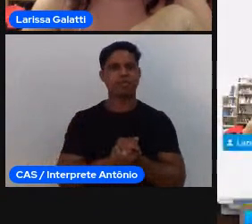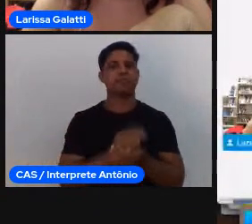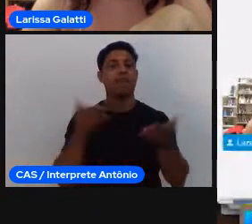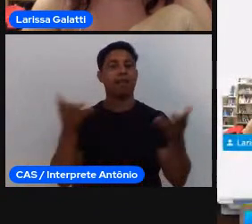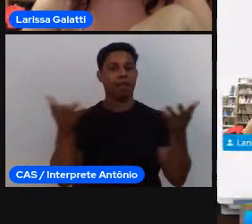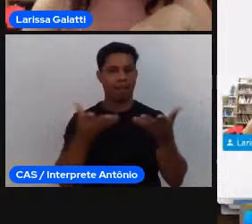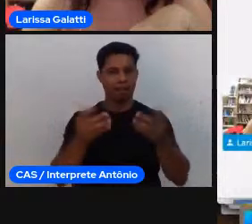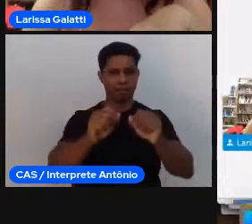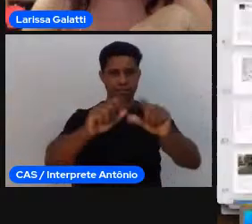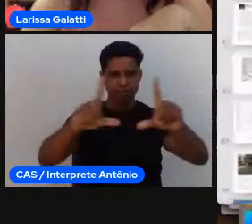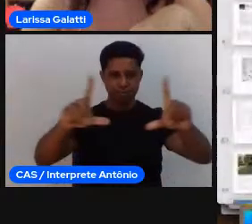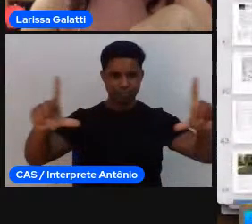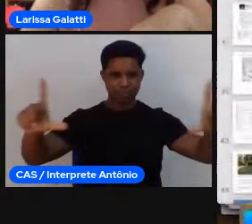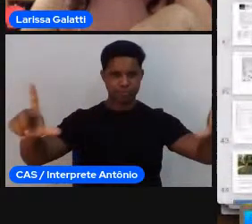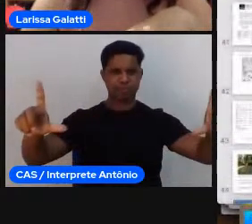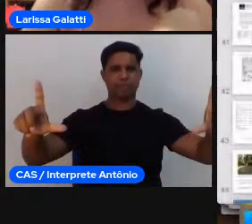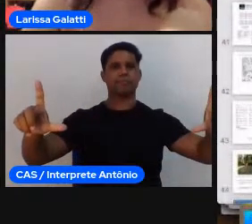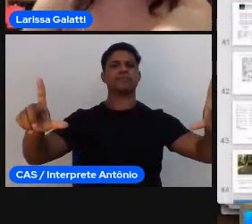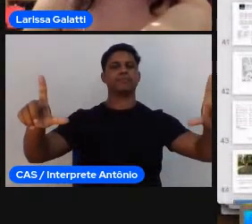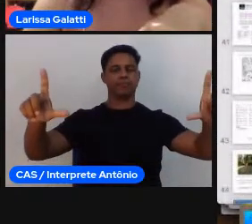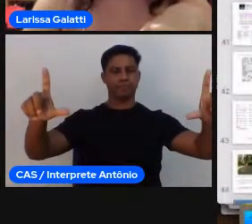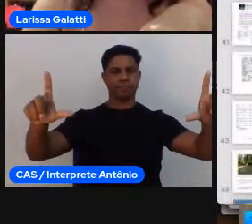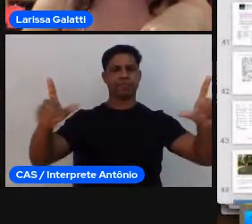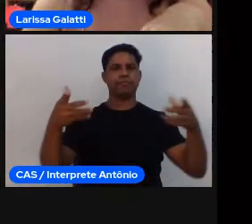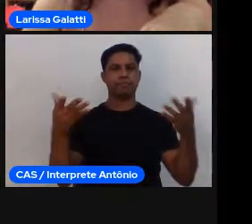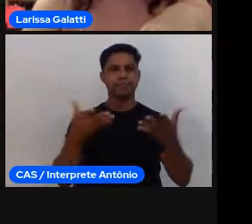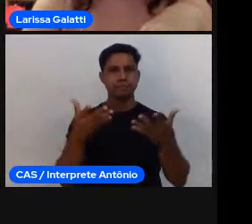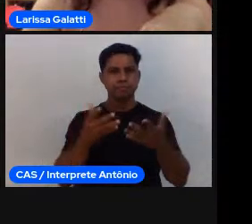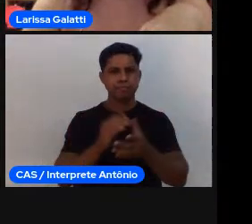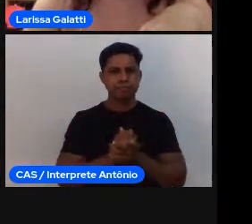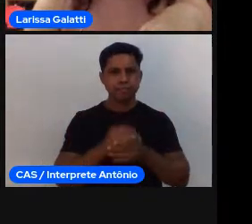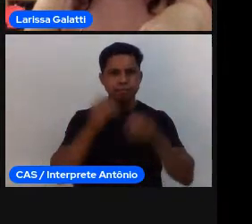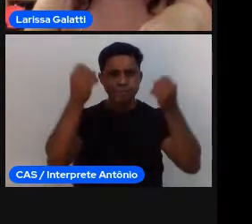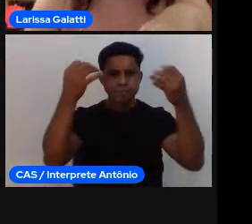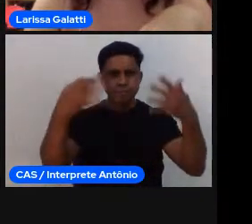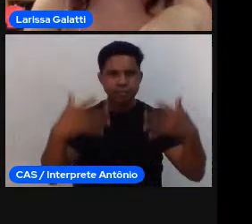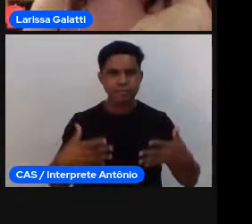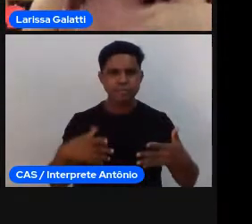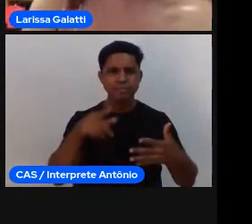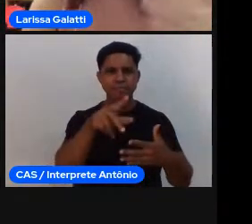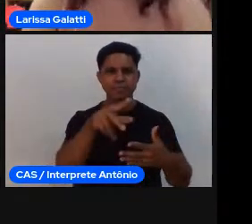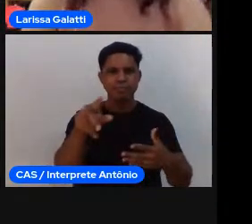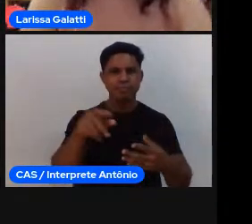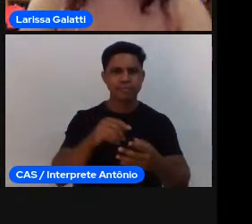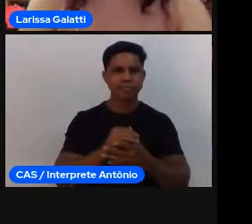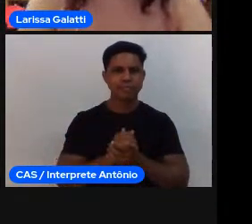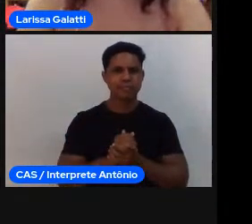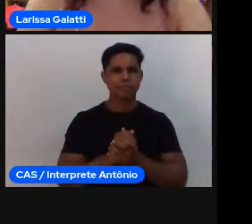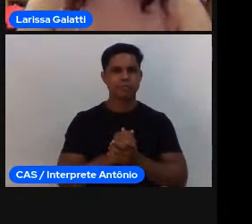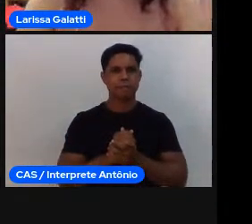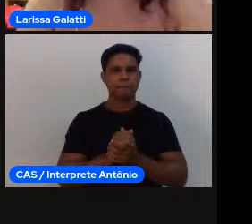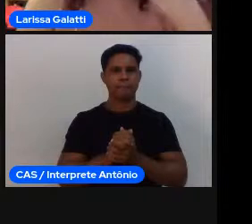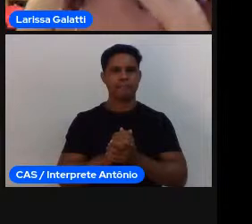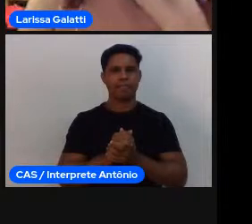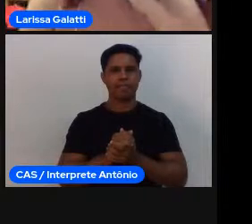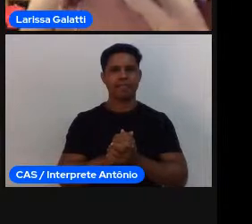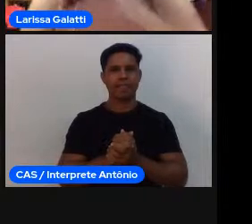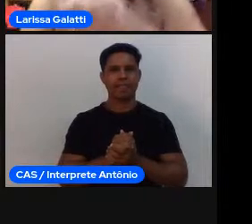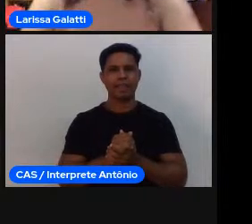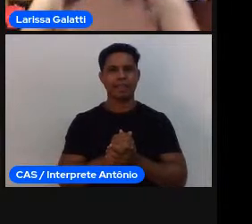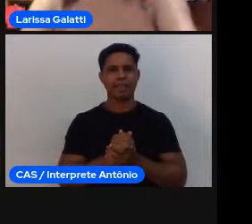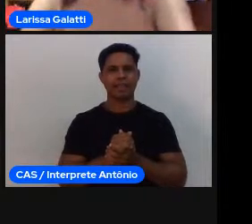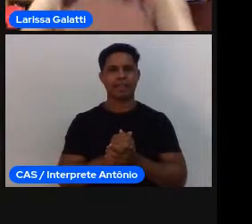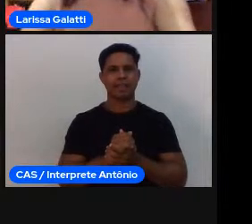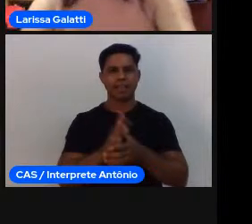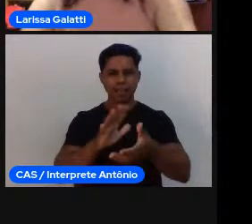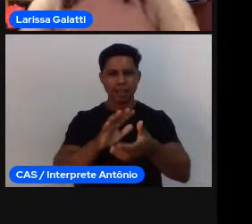ufa já fiz aqui a explicação do mamãe da rua vocês agora vão ver as bolinhas azuis aqui ó tá a bolinha azul